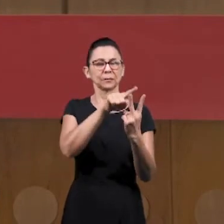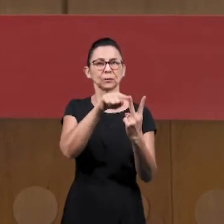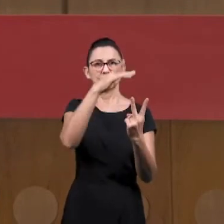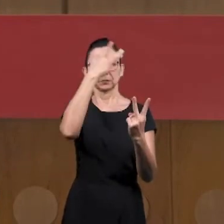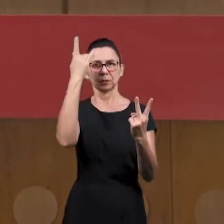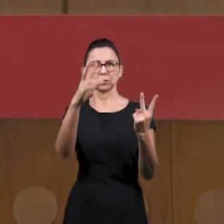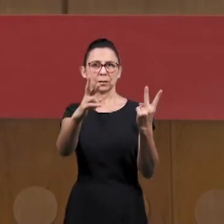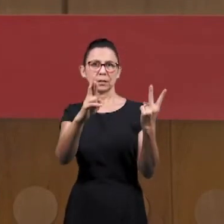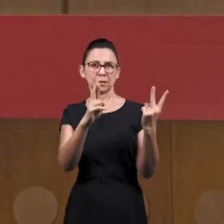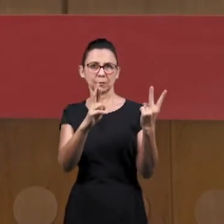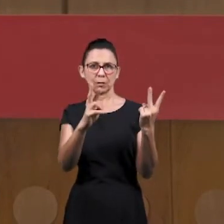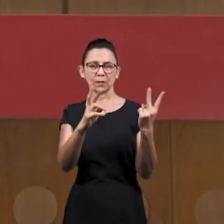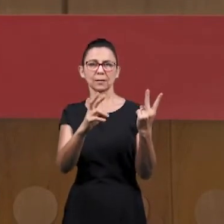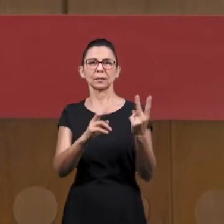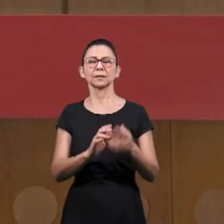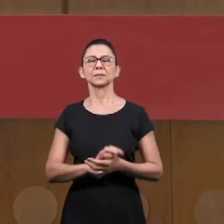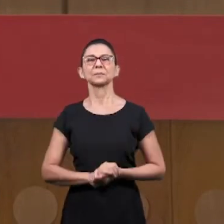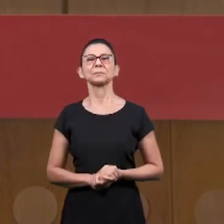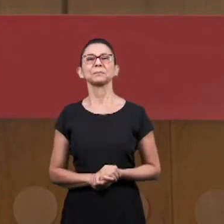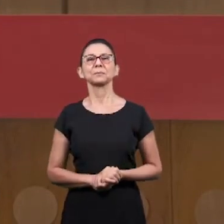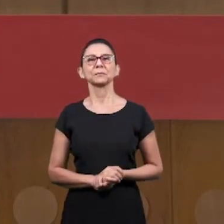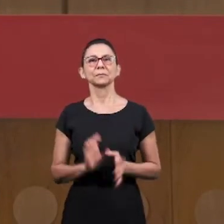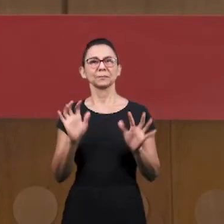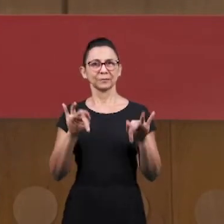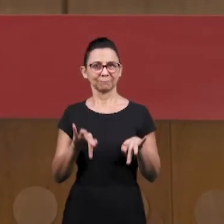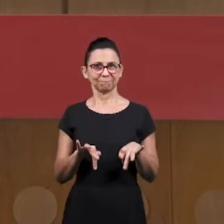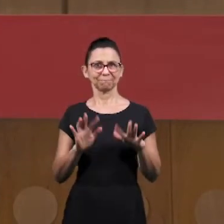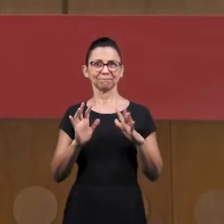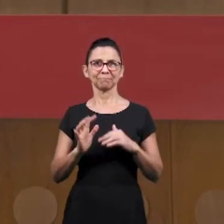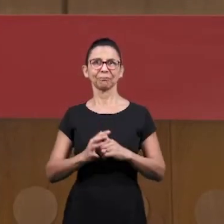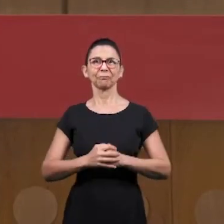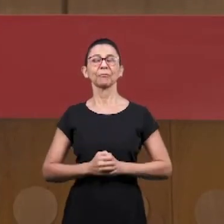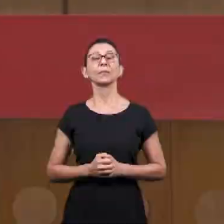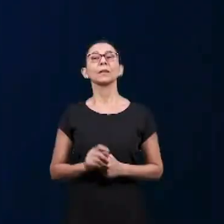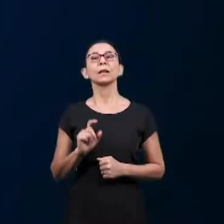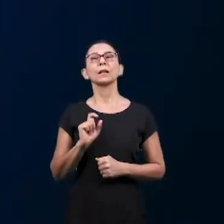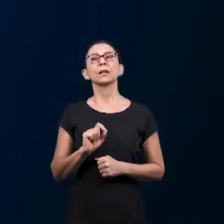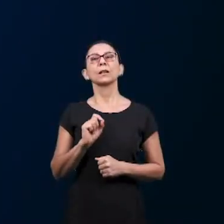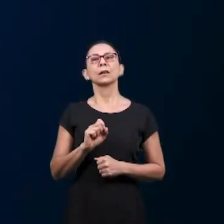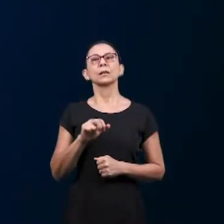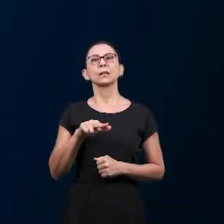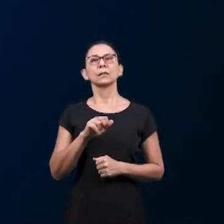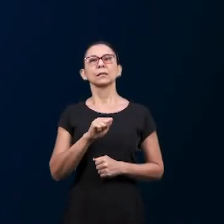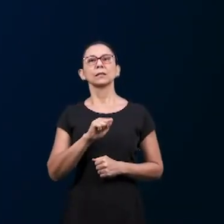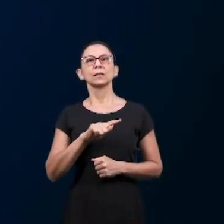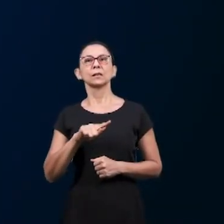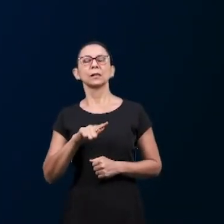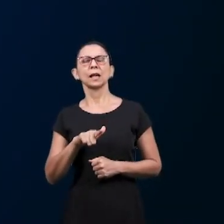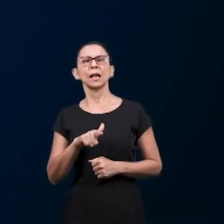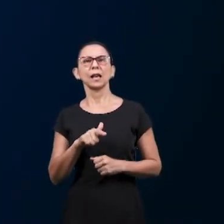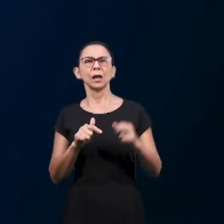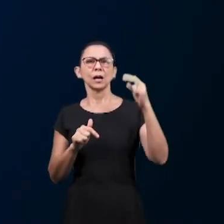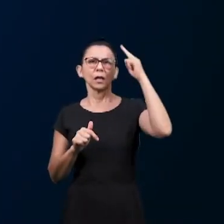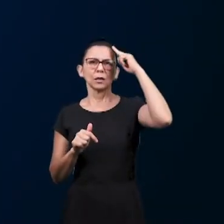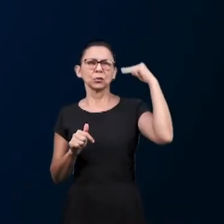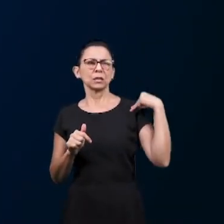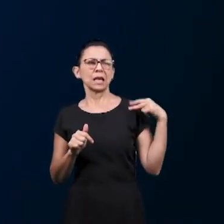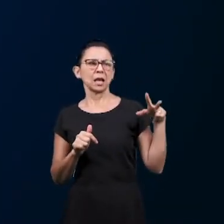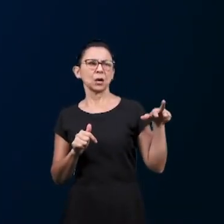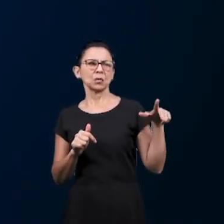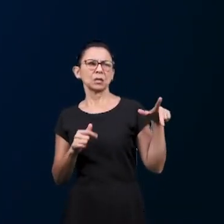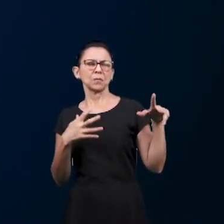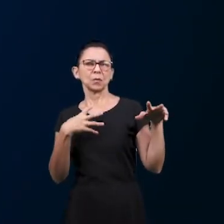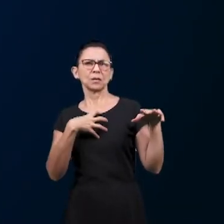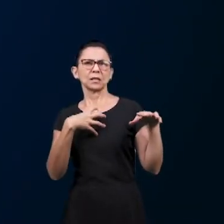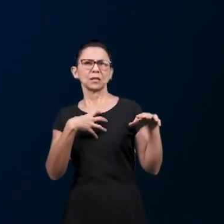essas duas respostas para finalizar a nossa programação com esta quarta pergunta. O sentimento dos irmãos de José